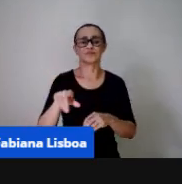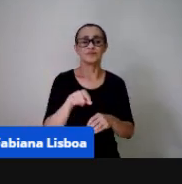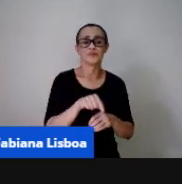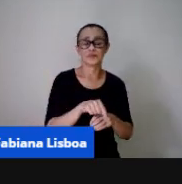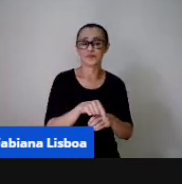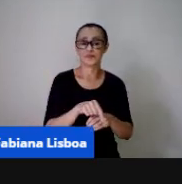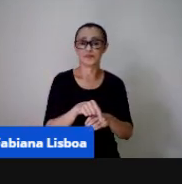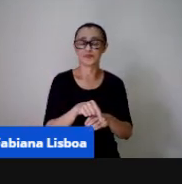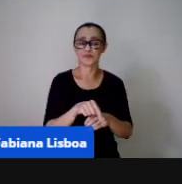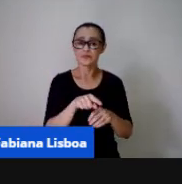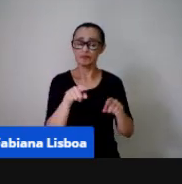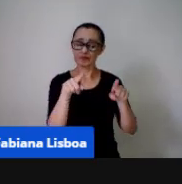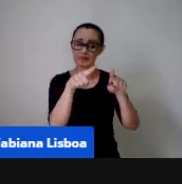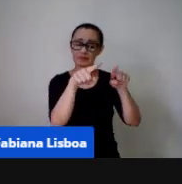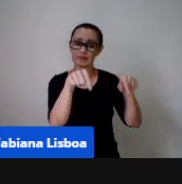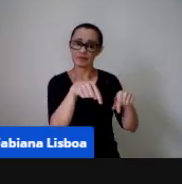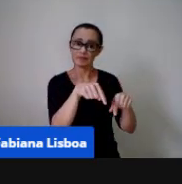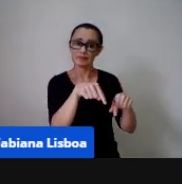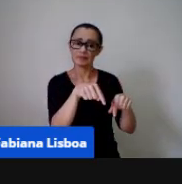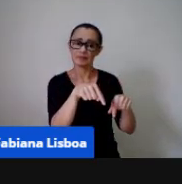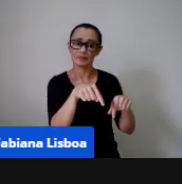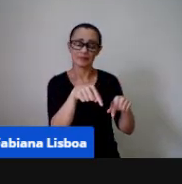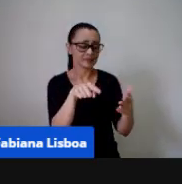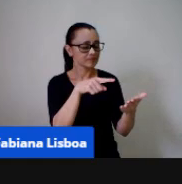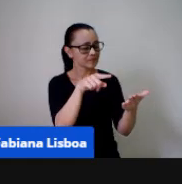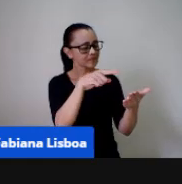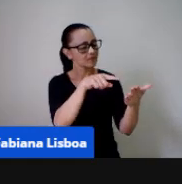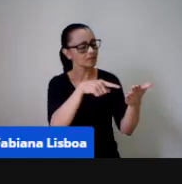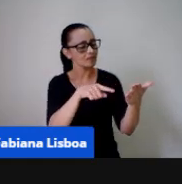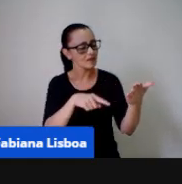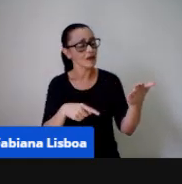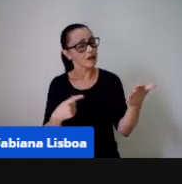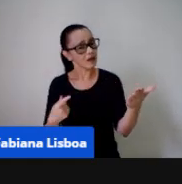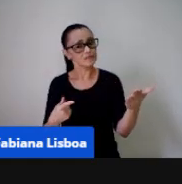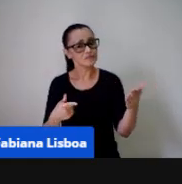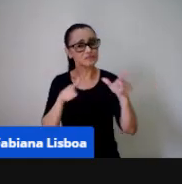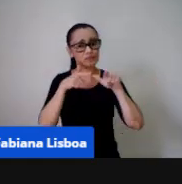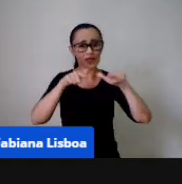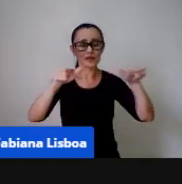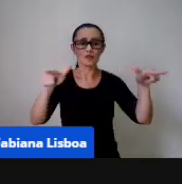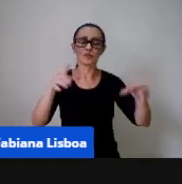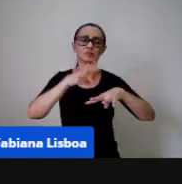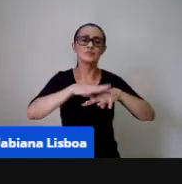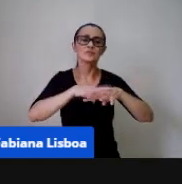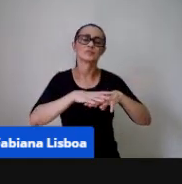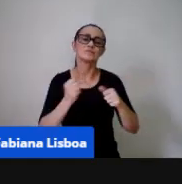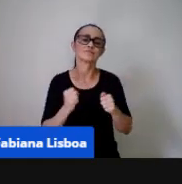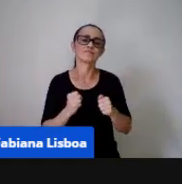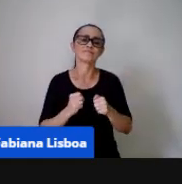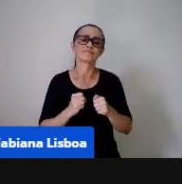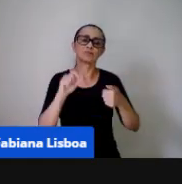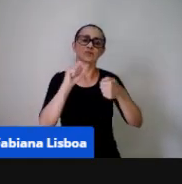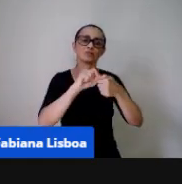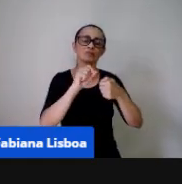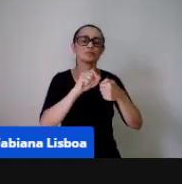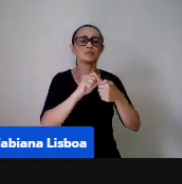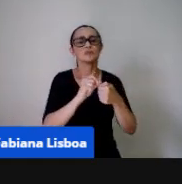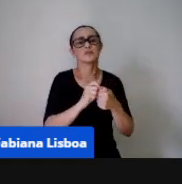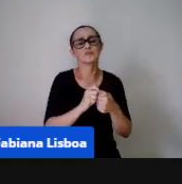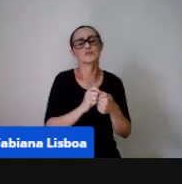diversas situações de aprendizagem uma delas é a linguagem matemática quando nós construímos por exemplo cartaz